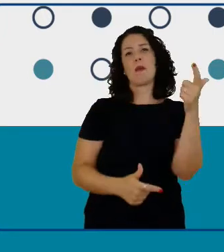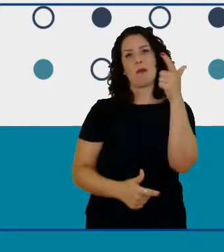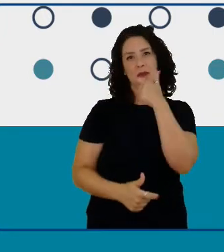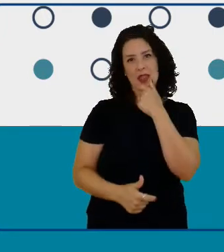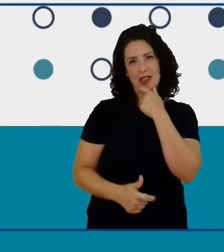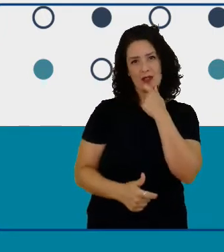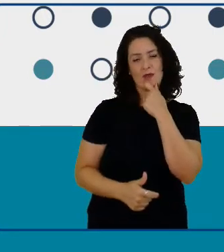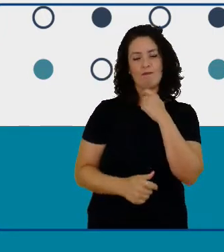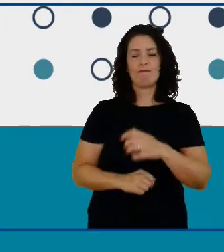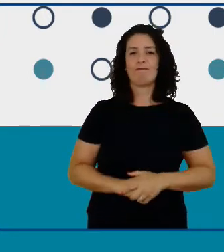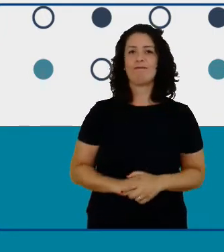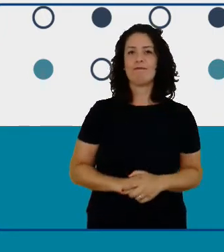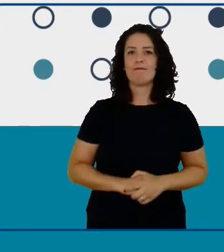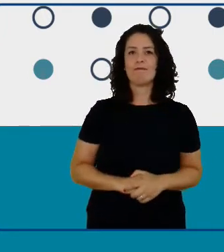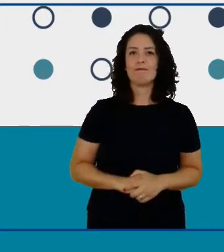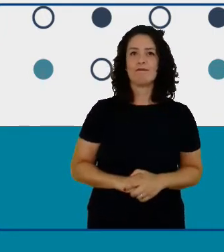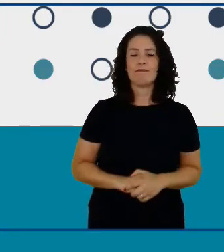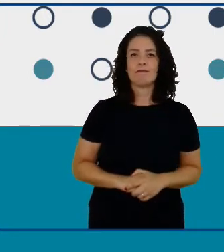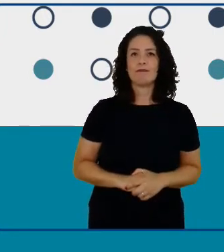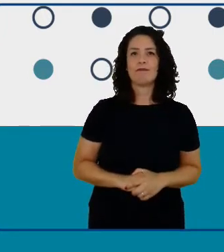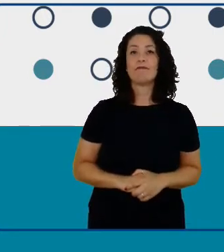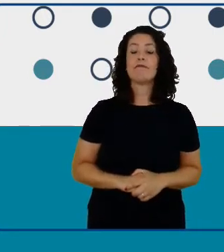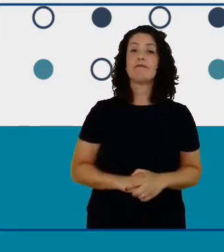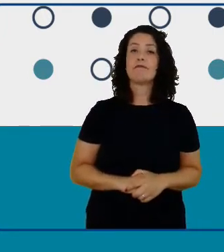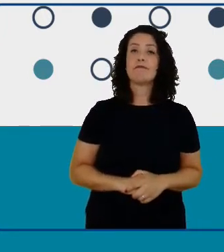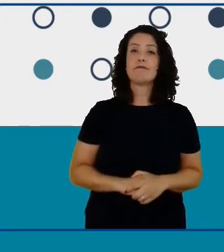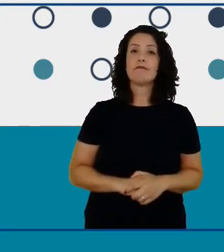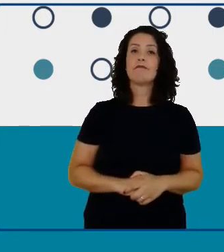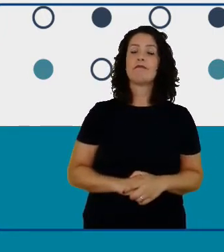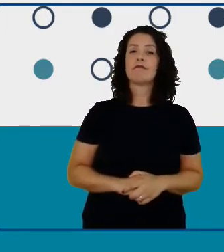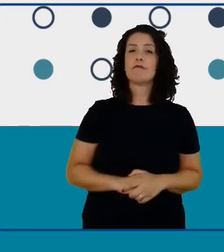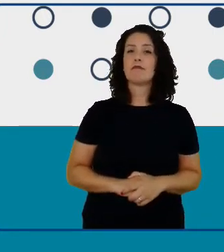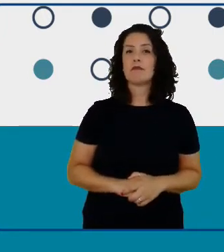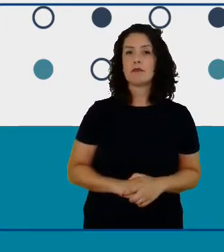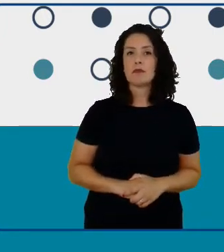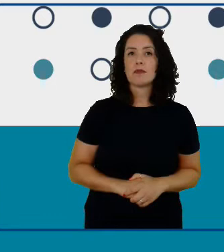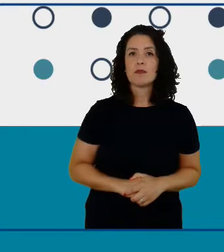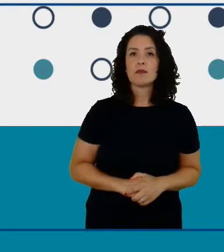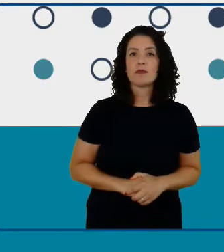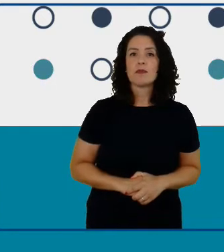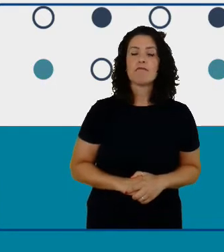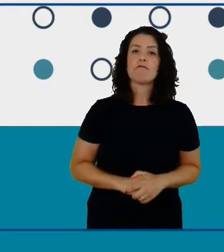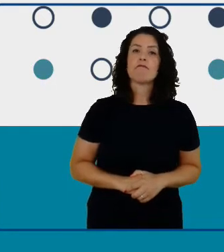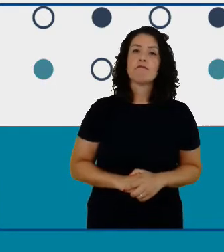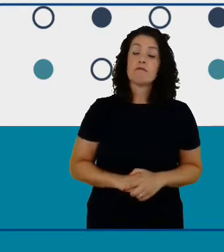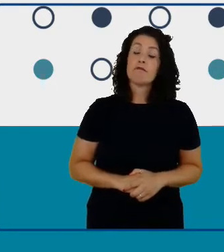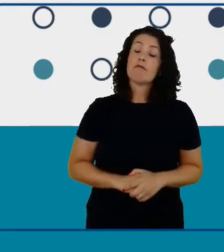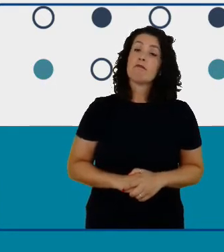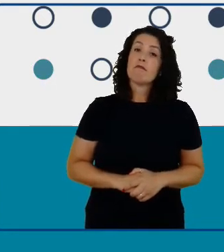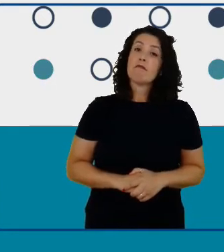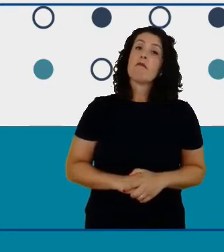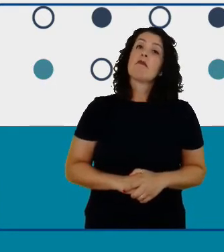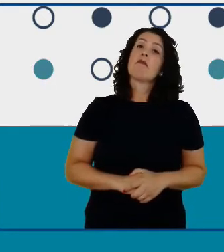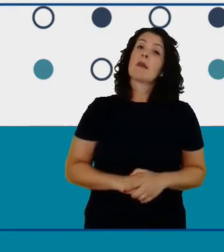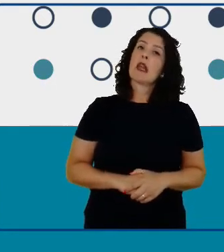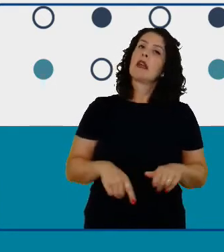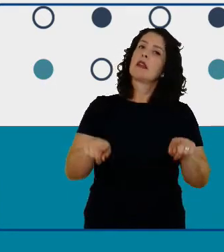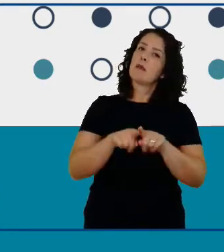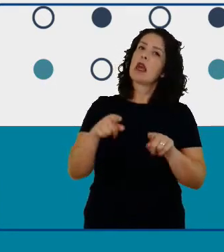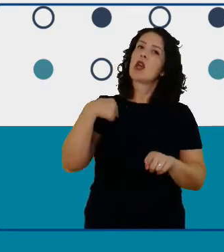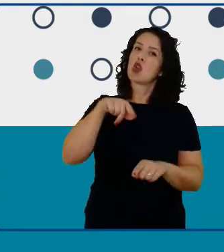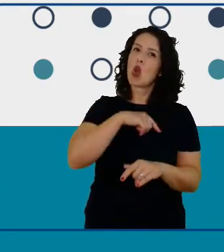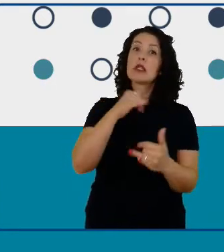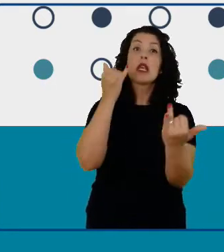sentido e desde então nós temos um novo levantamento que nós